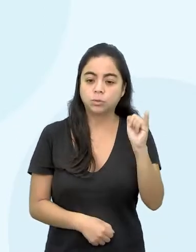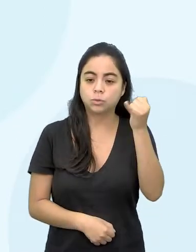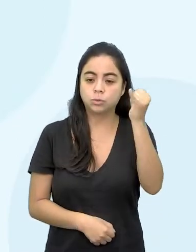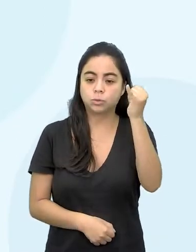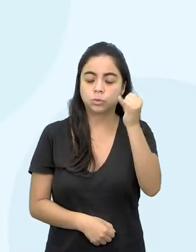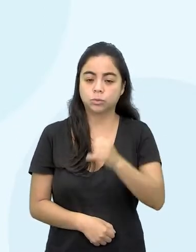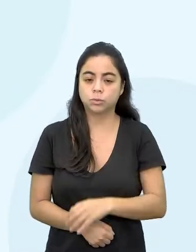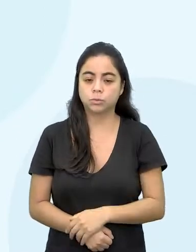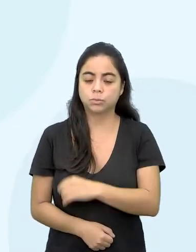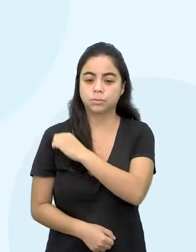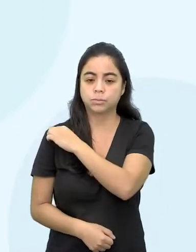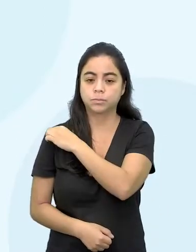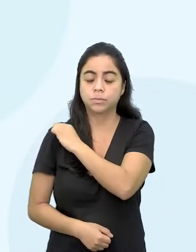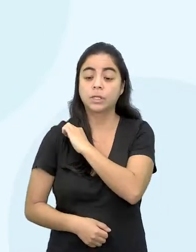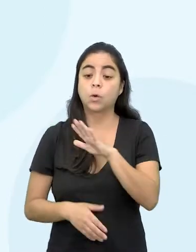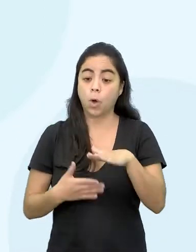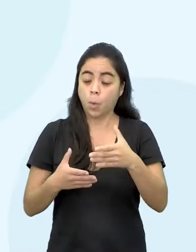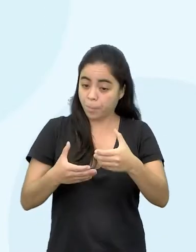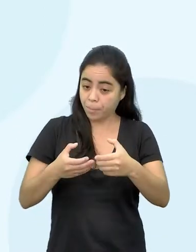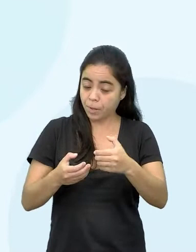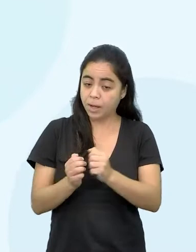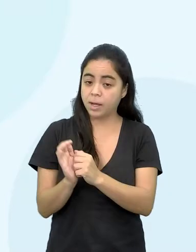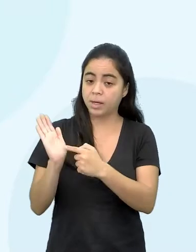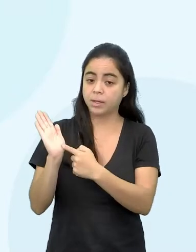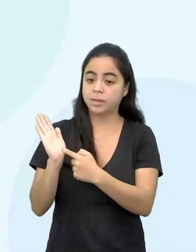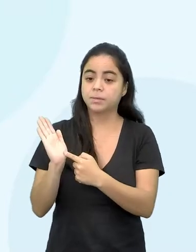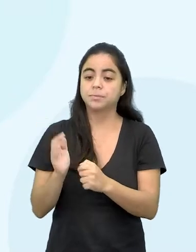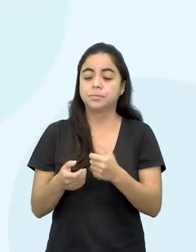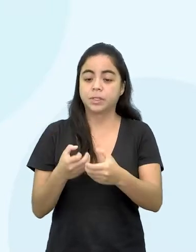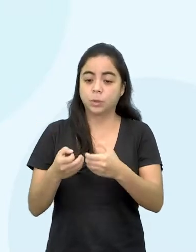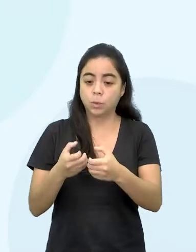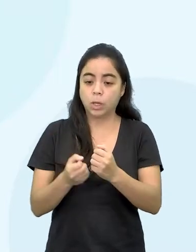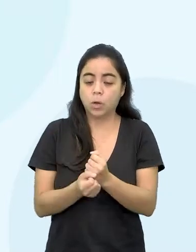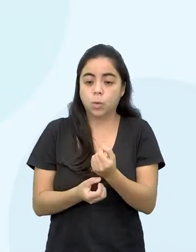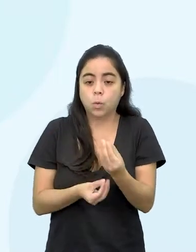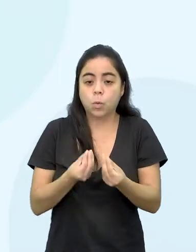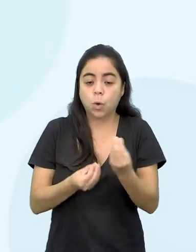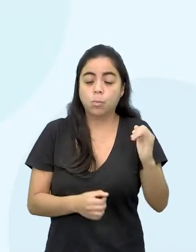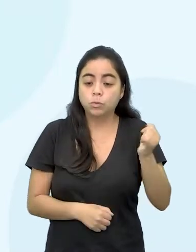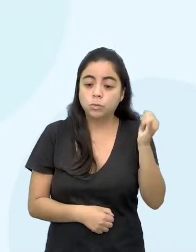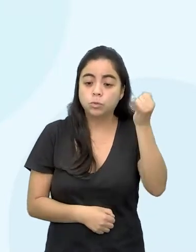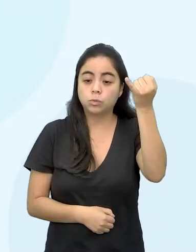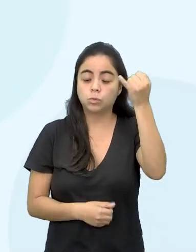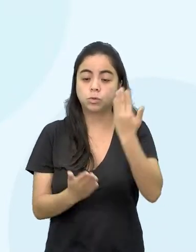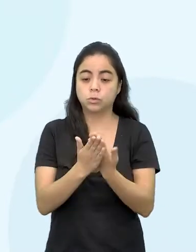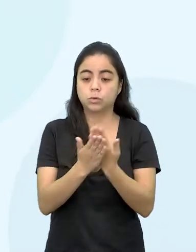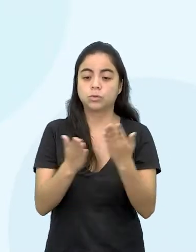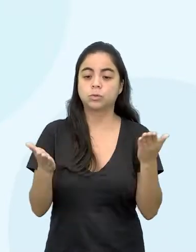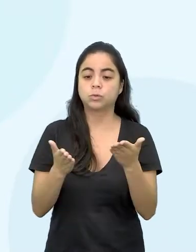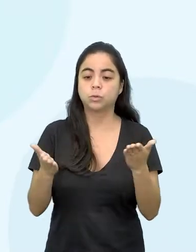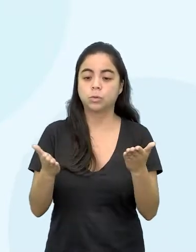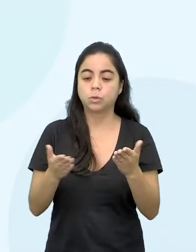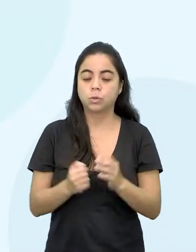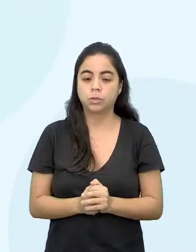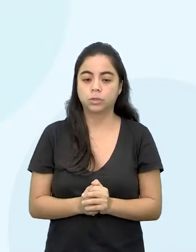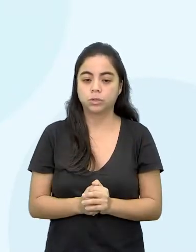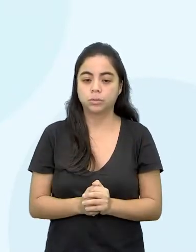então preparem aí a calculadora calcular juros, é a aula de hoje aí o desenvolvimento